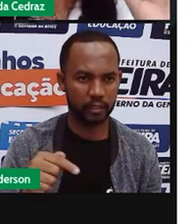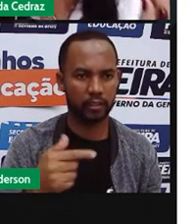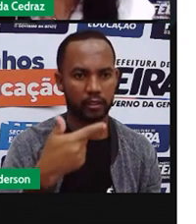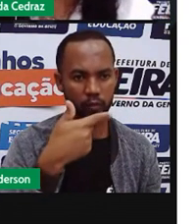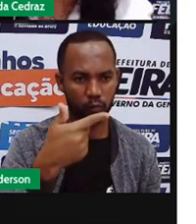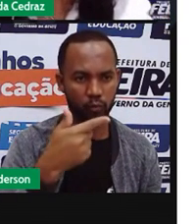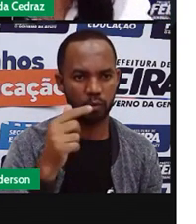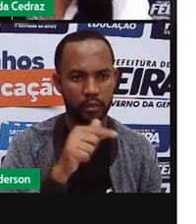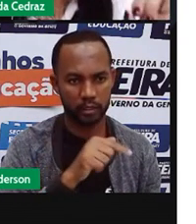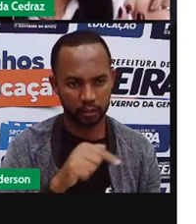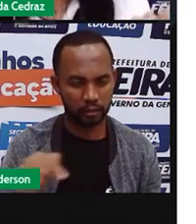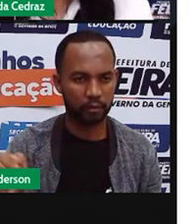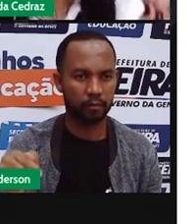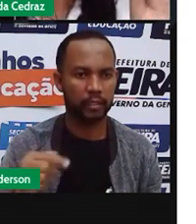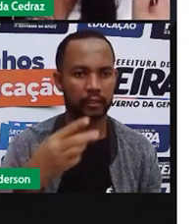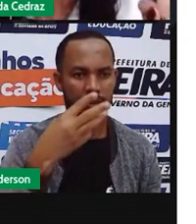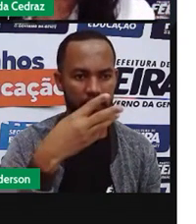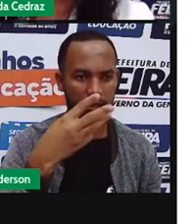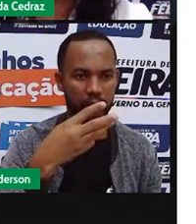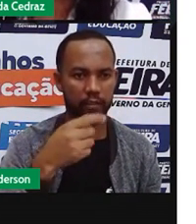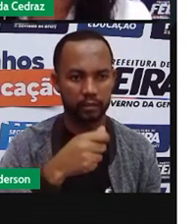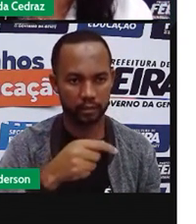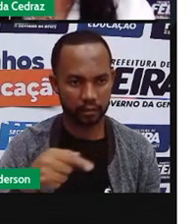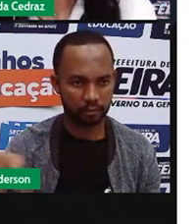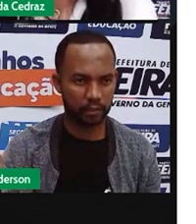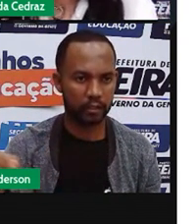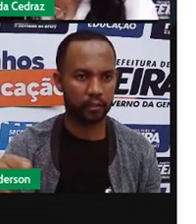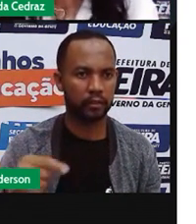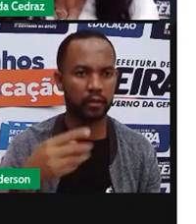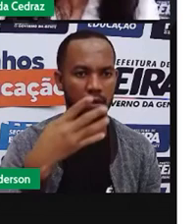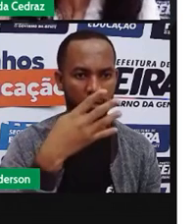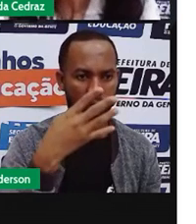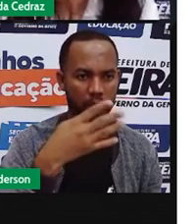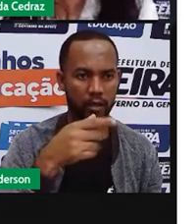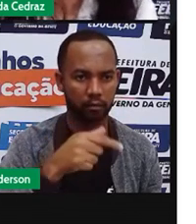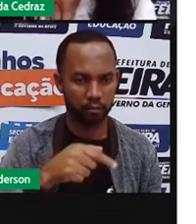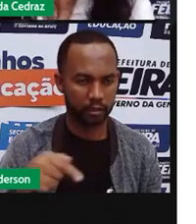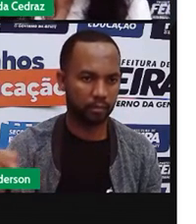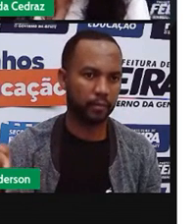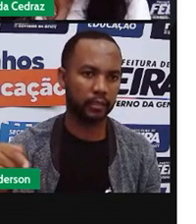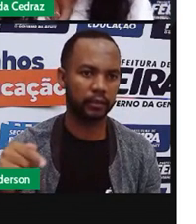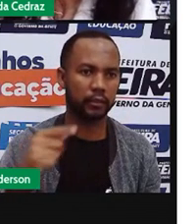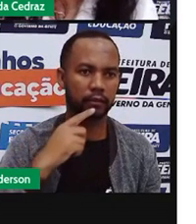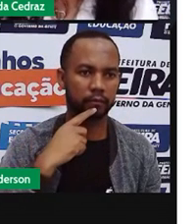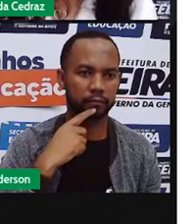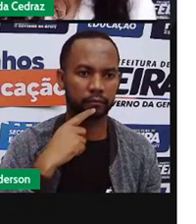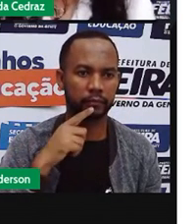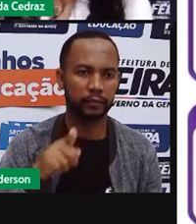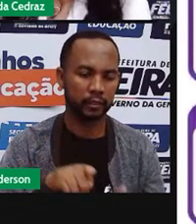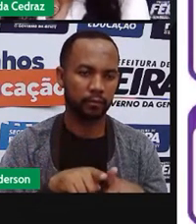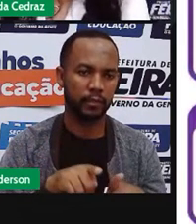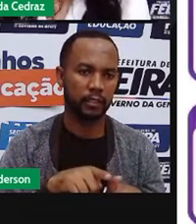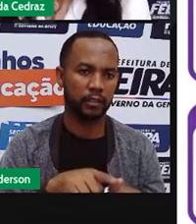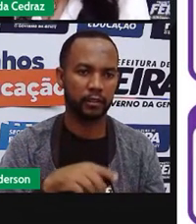semanas três semanas quatro semanas e três dias